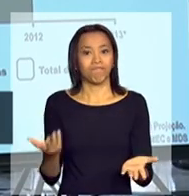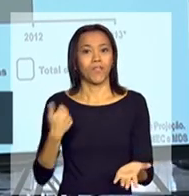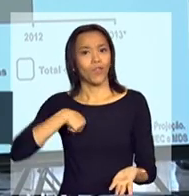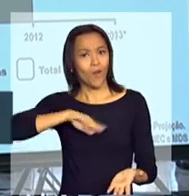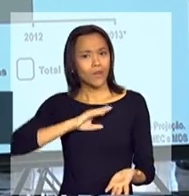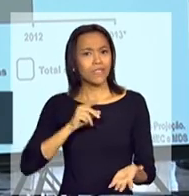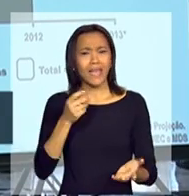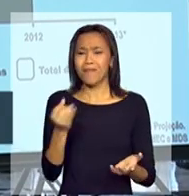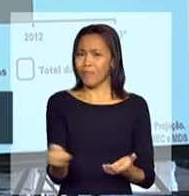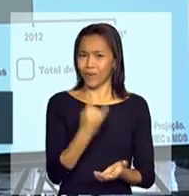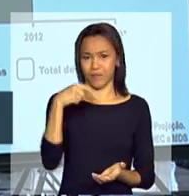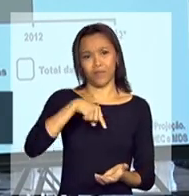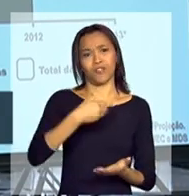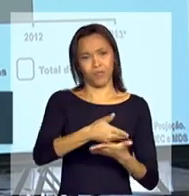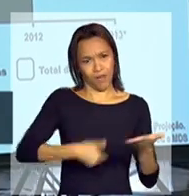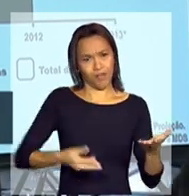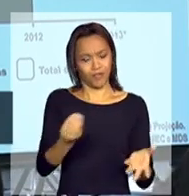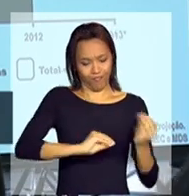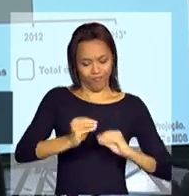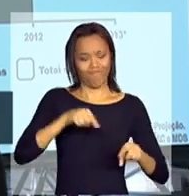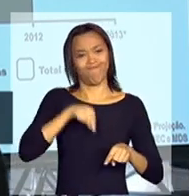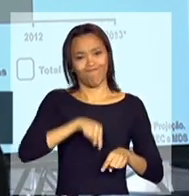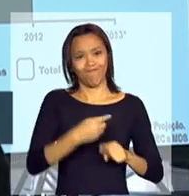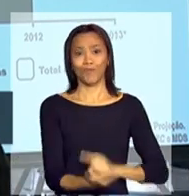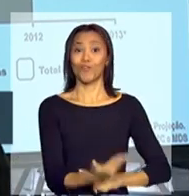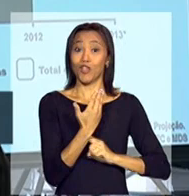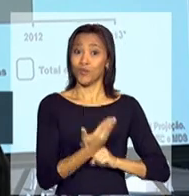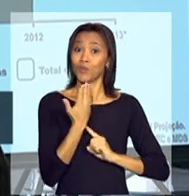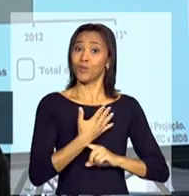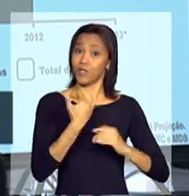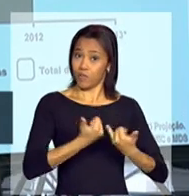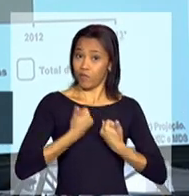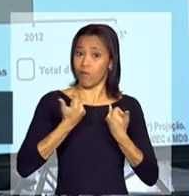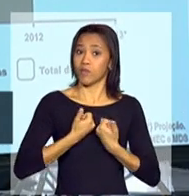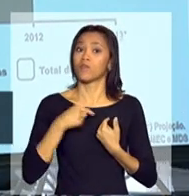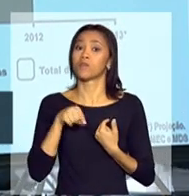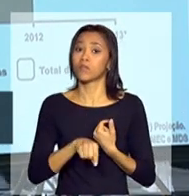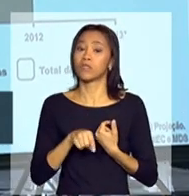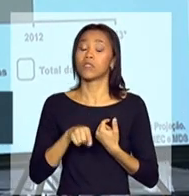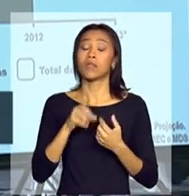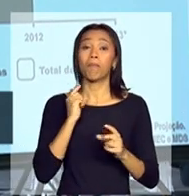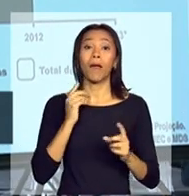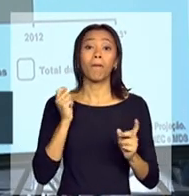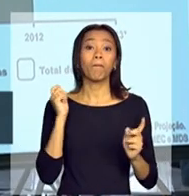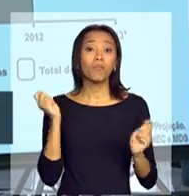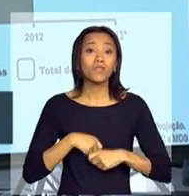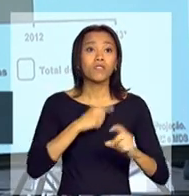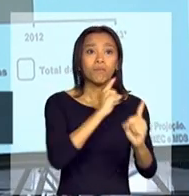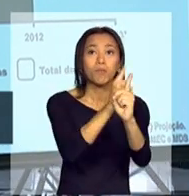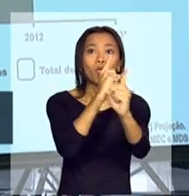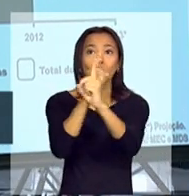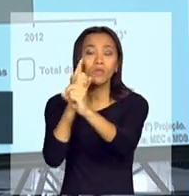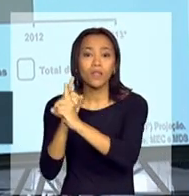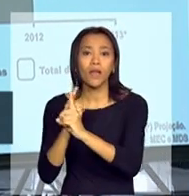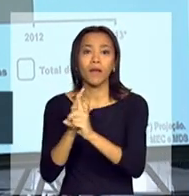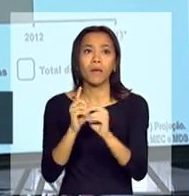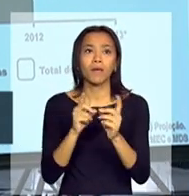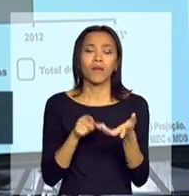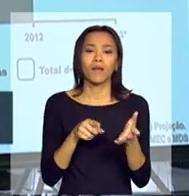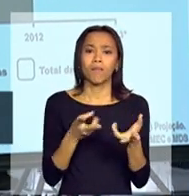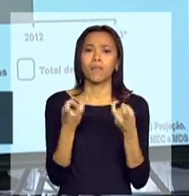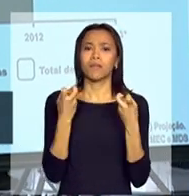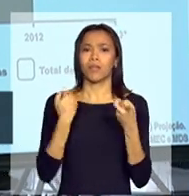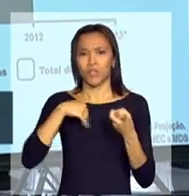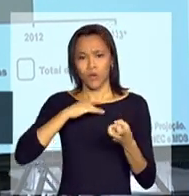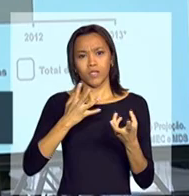tendo o Cadastro Único. Esse é o potencial que está aberto para nós, identificando que nós queremos, prioritariamente, chegar